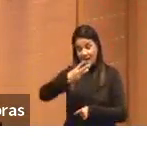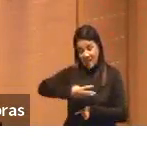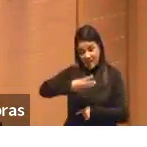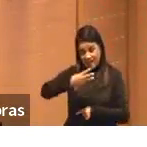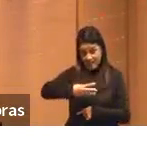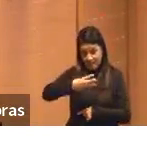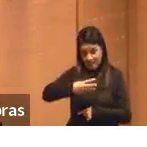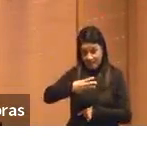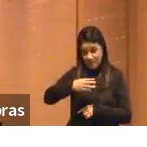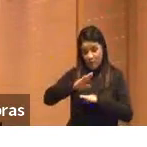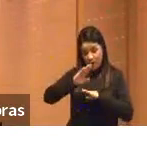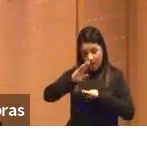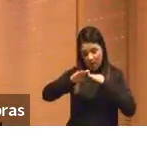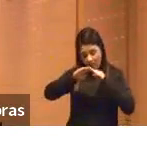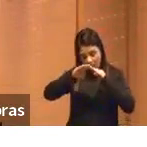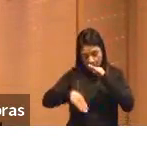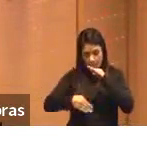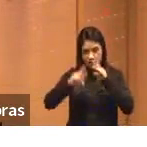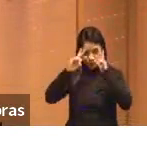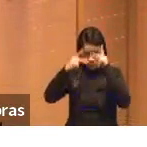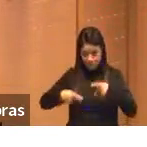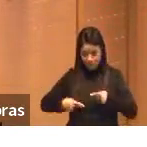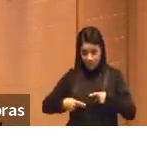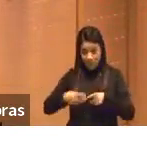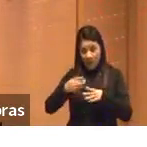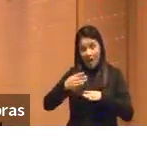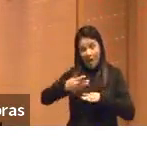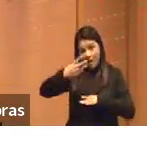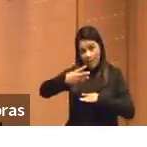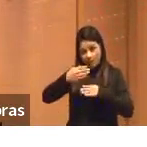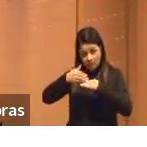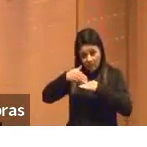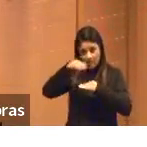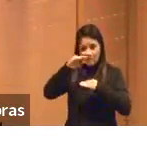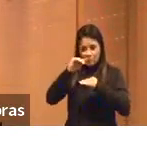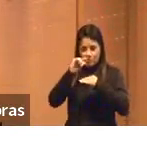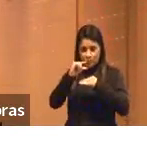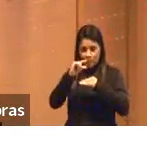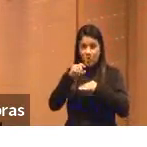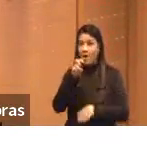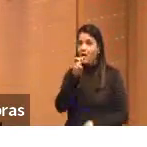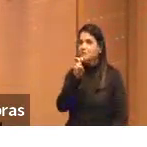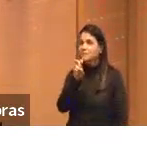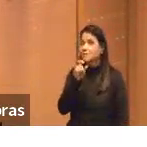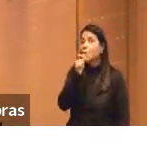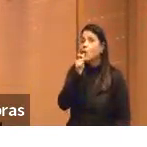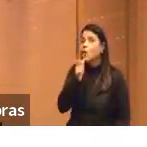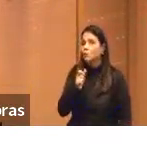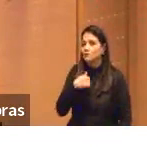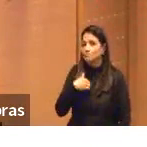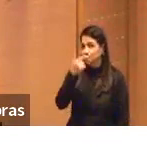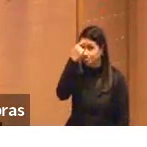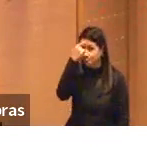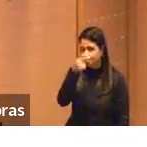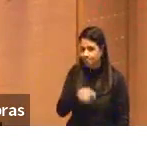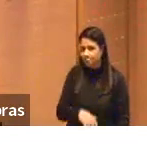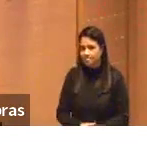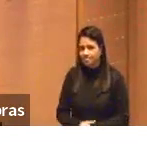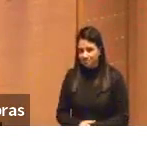ficou abaixo dos humanos e a 4 ficou um pouquinho acima, adivinha onde vai ficar a 5? Aonde?